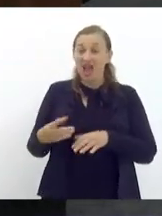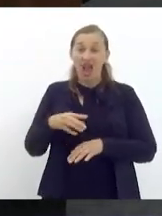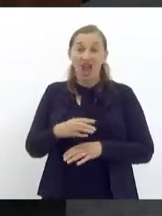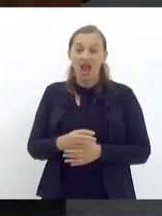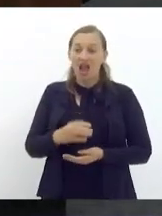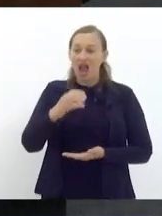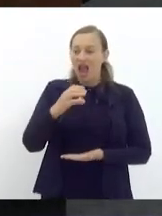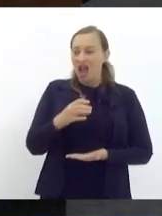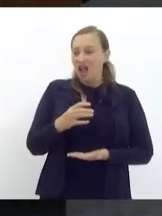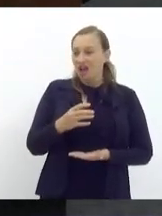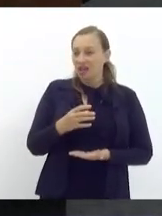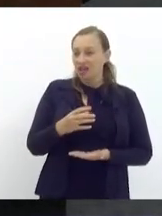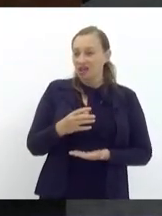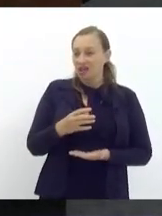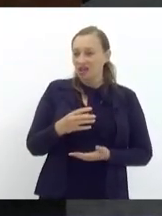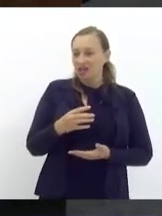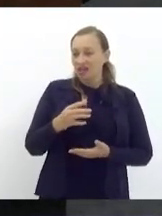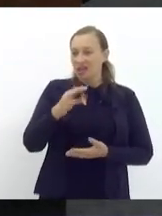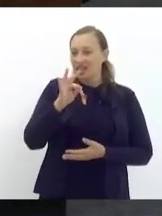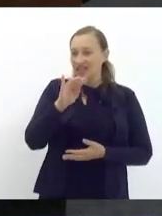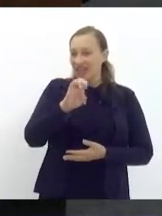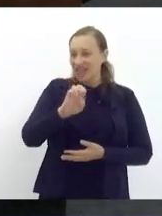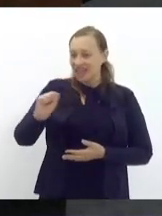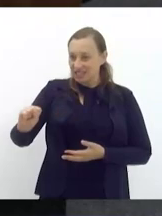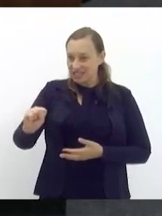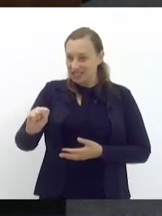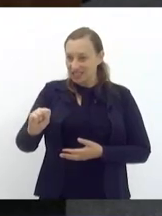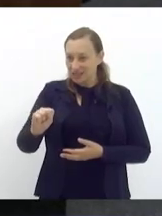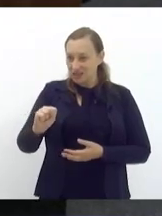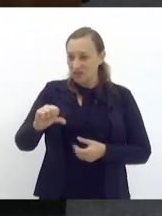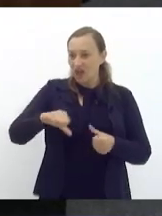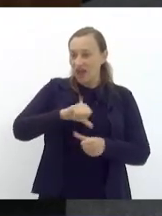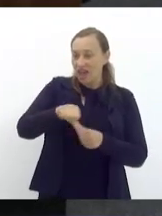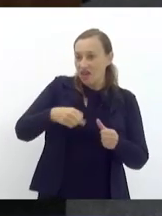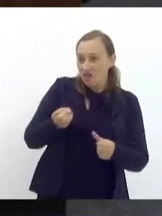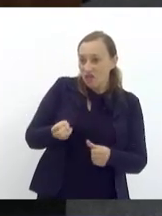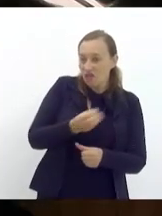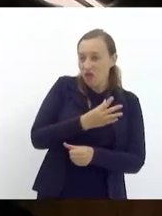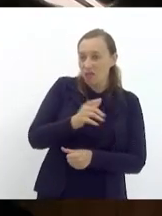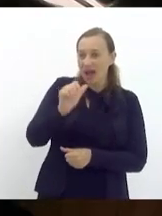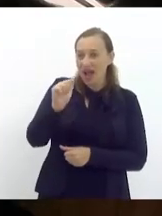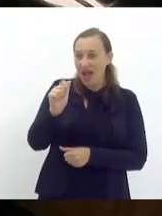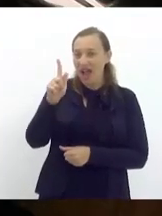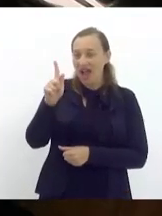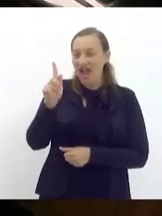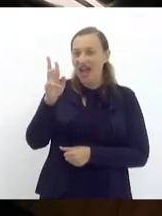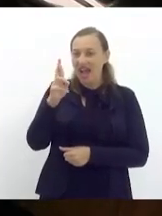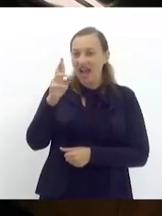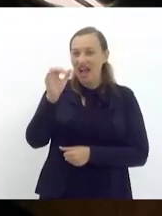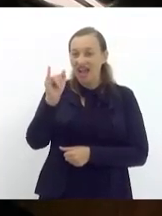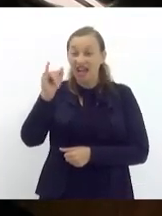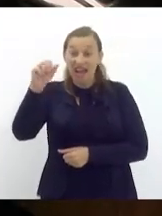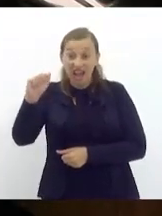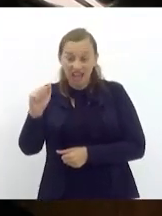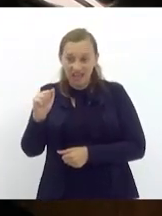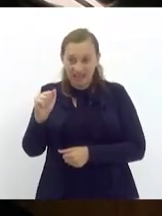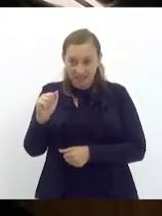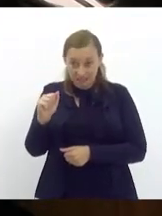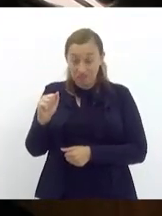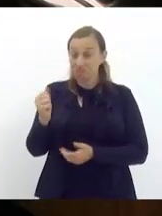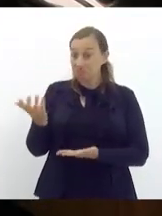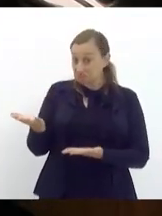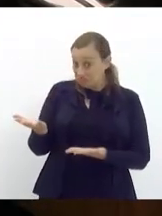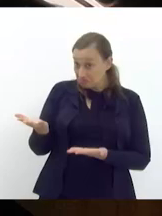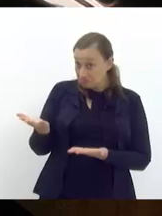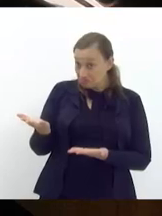mestrado dele foi a reforma agrária viu deputada Marina no alentejo